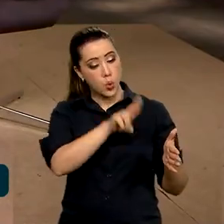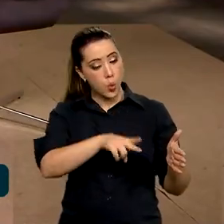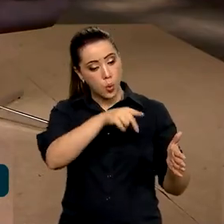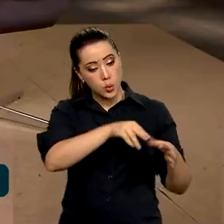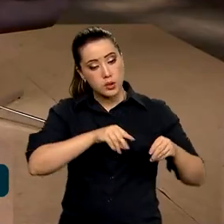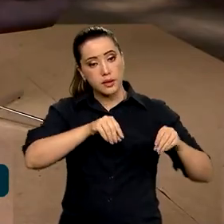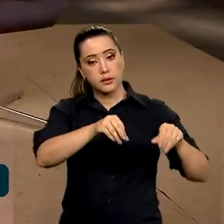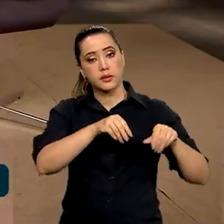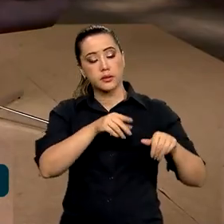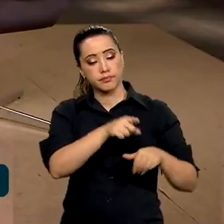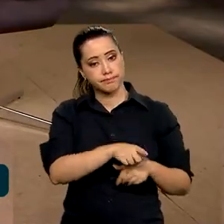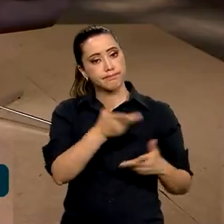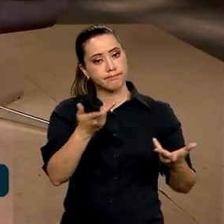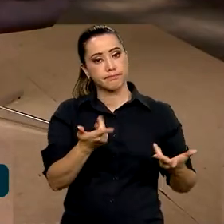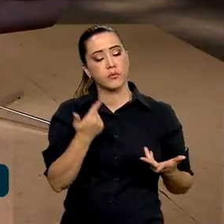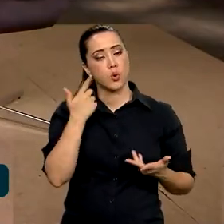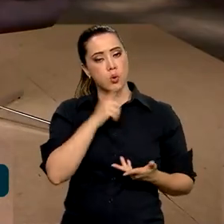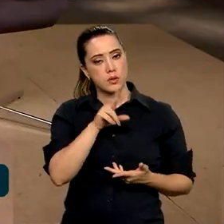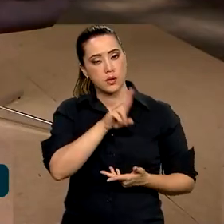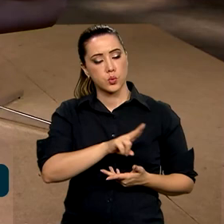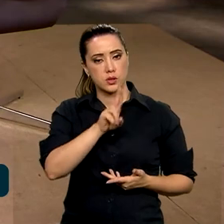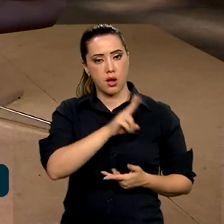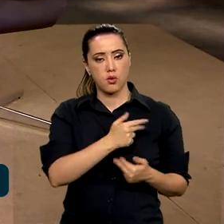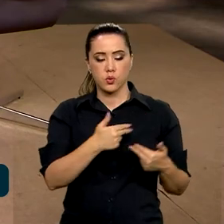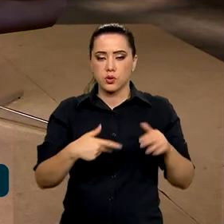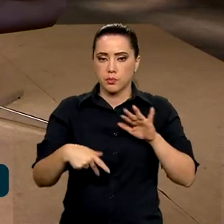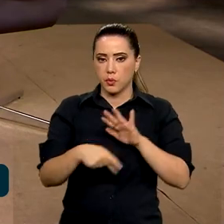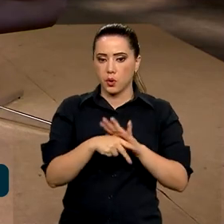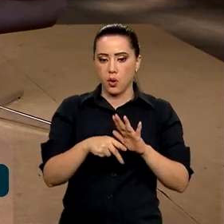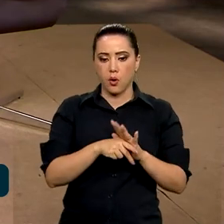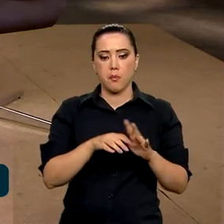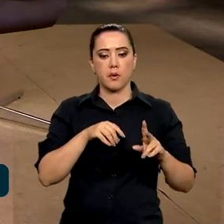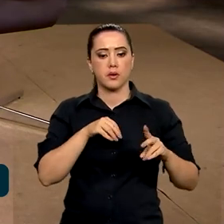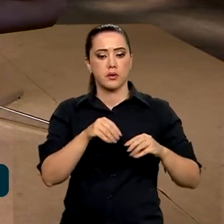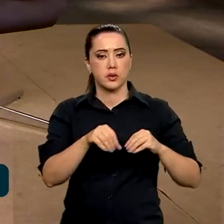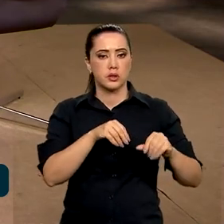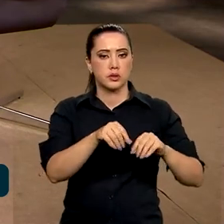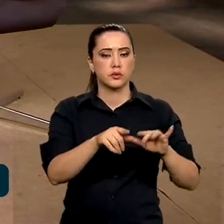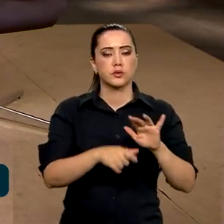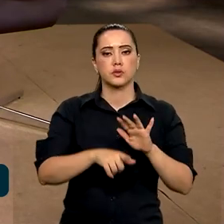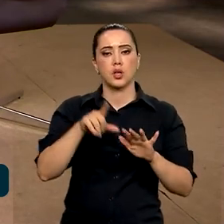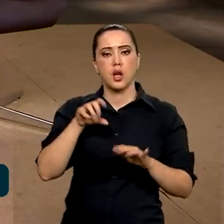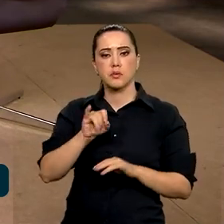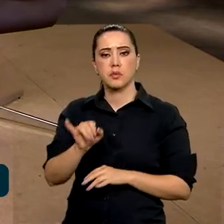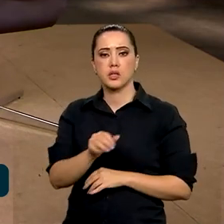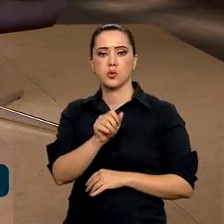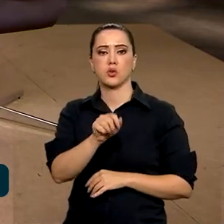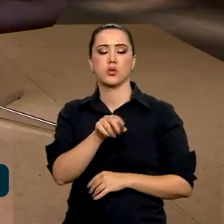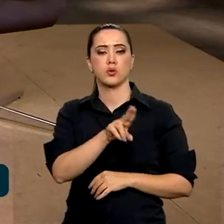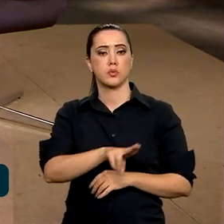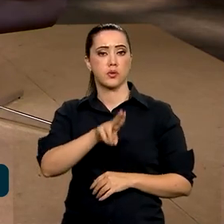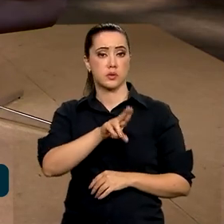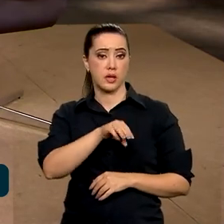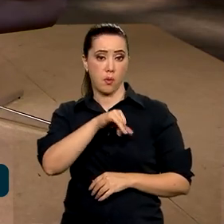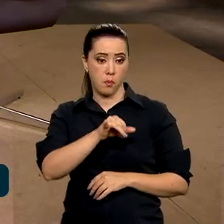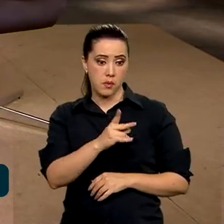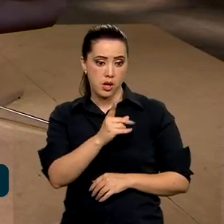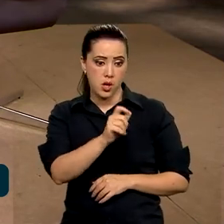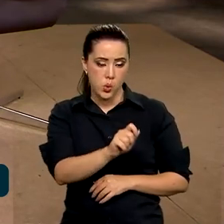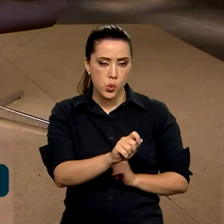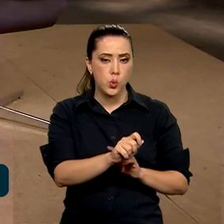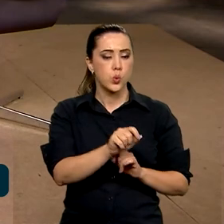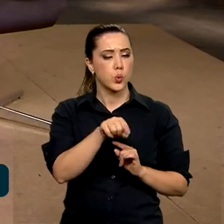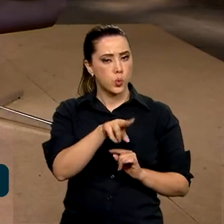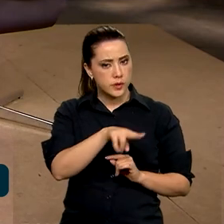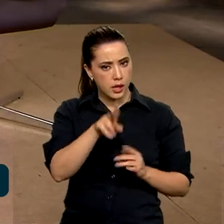para o produtor rural. Você reaproveita a matéria orgânica, adubação daquela que foi feita para a soja, né? Para depois, ali, que você plantou